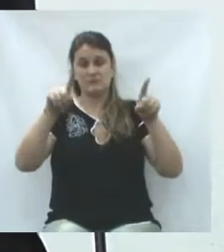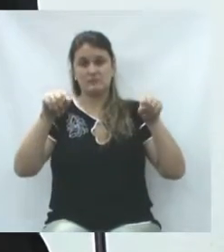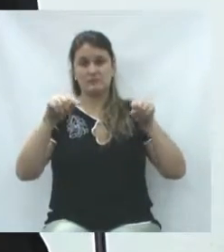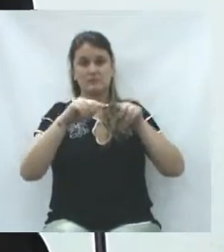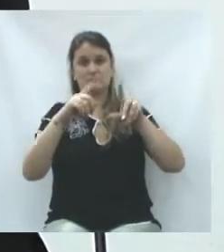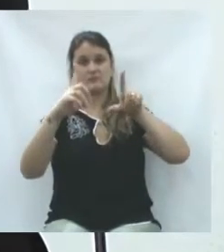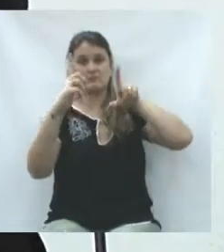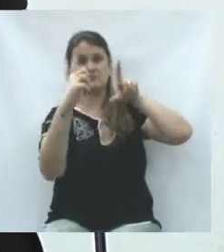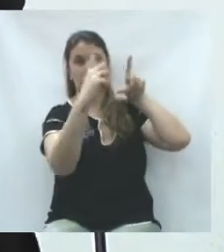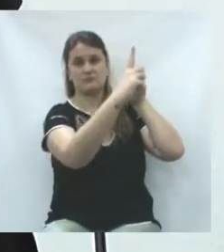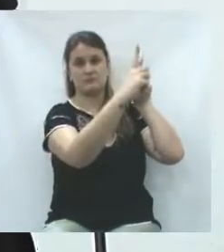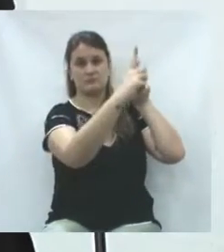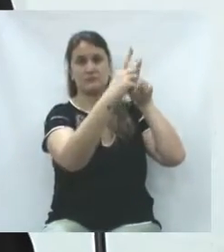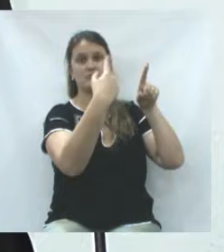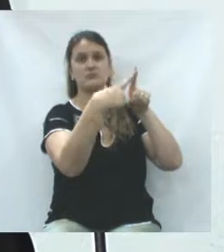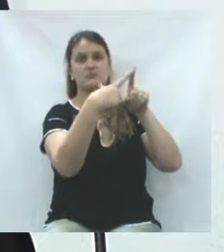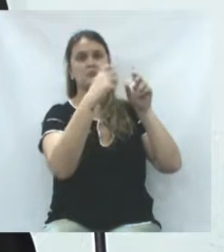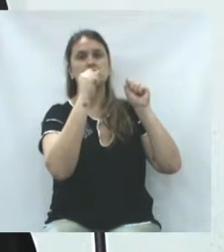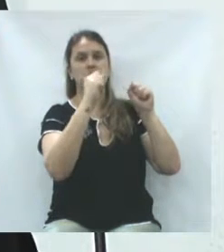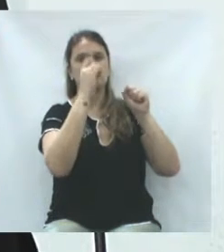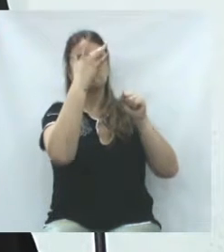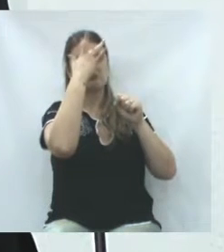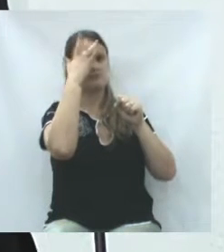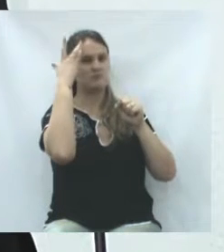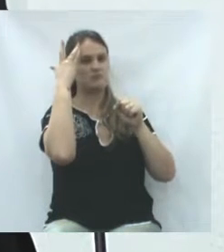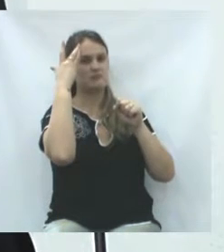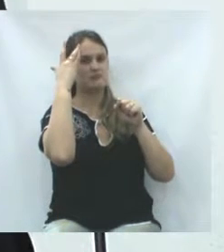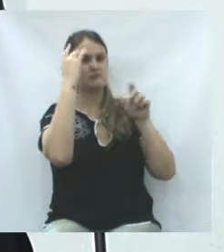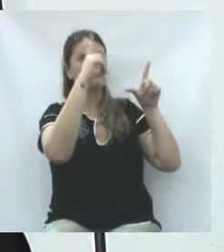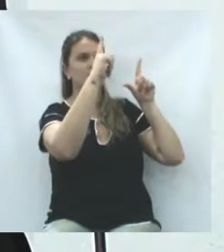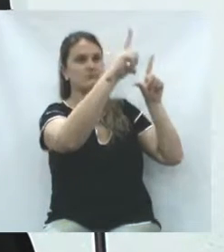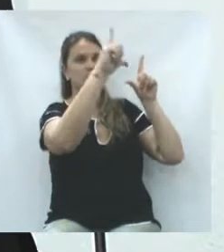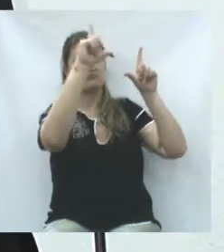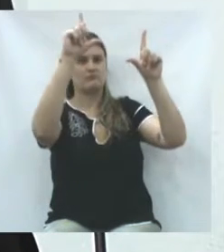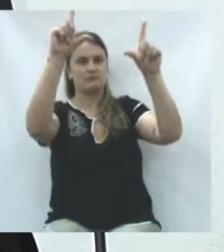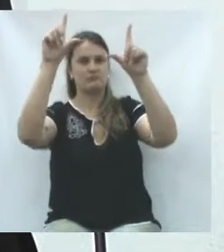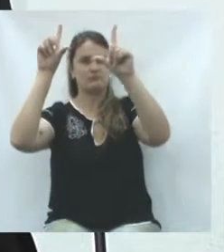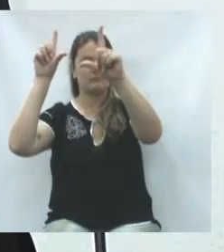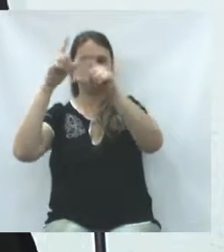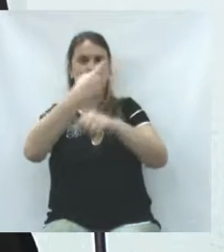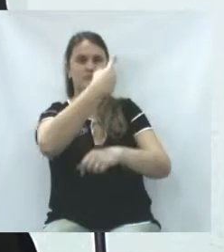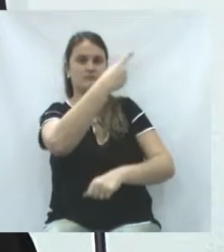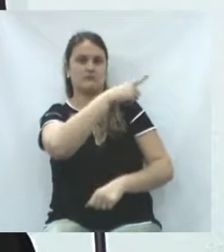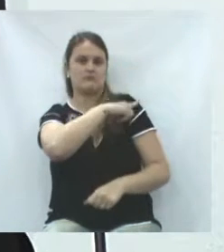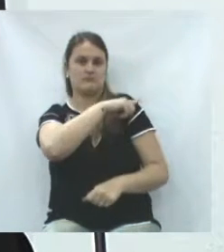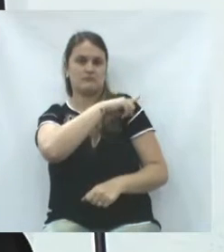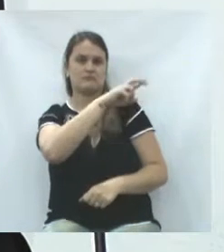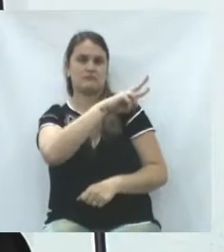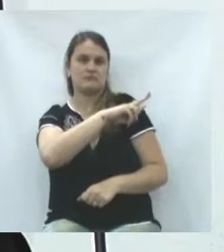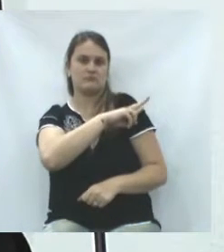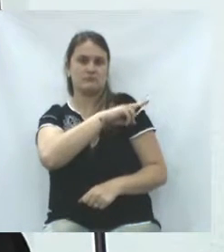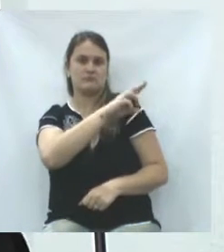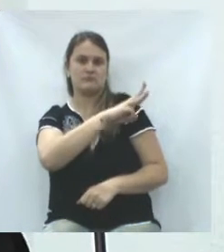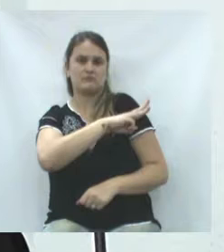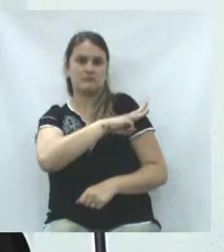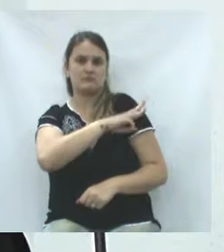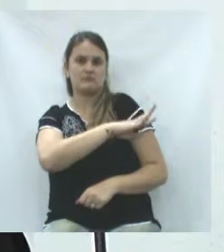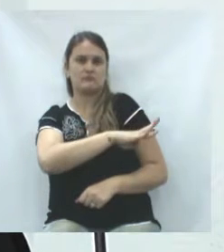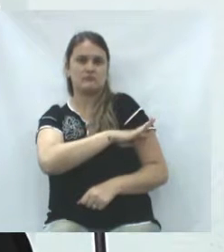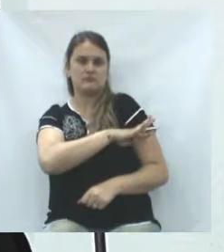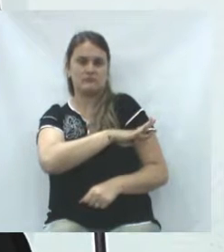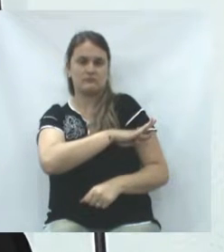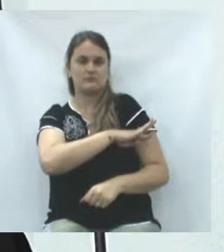seria em uma das paredes laterais, que era para caber os quatro quadros da primeira série, da segunda, da